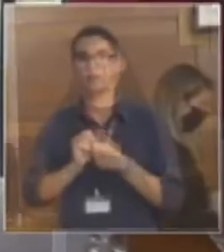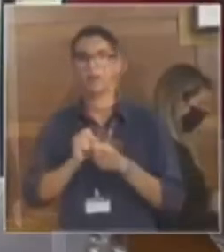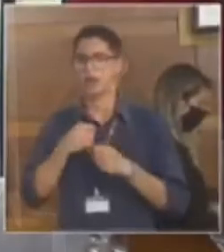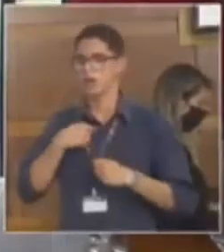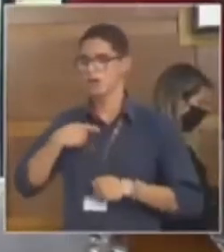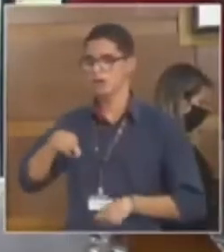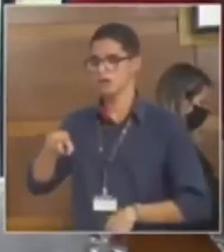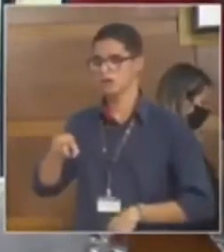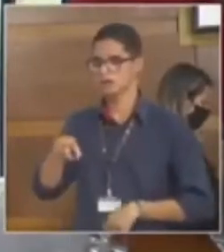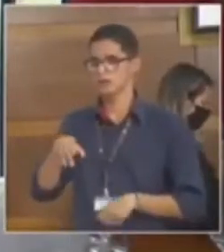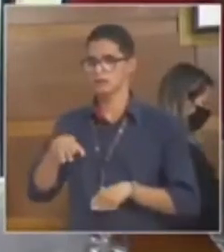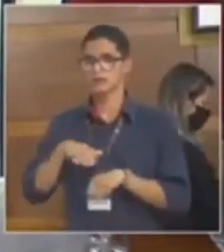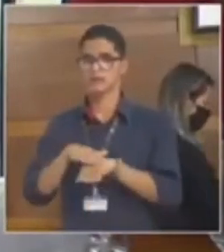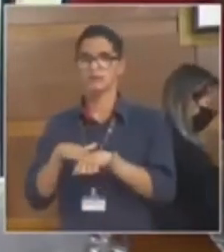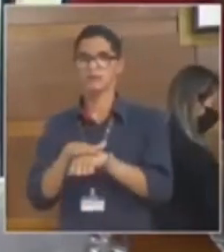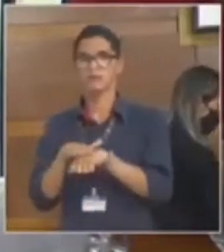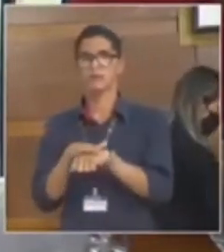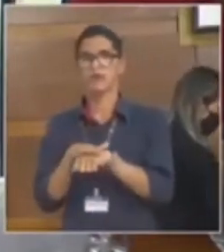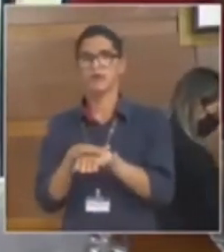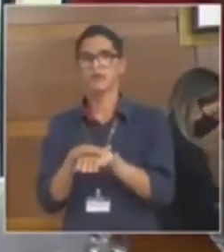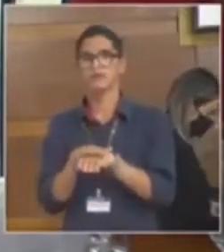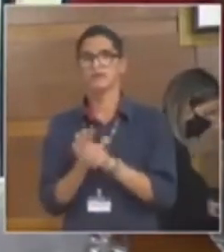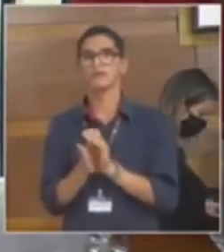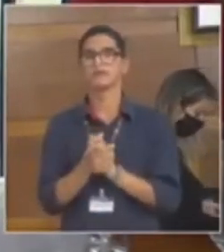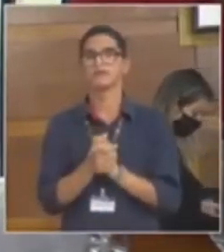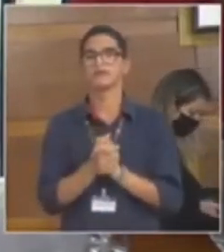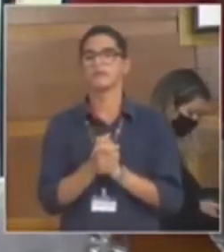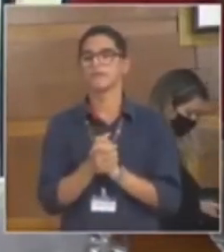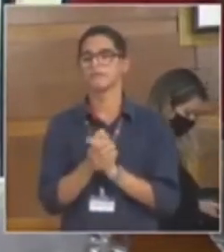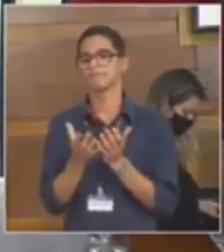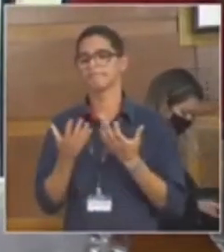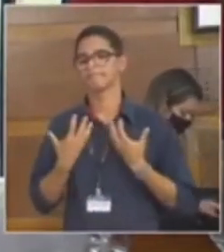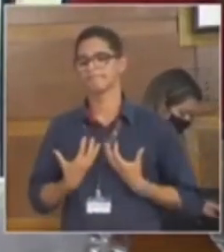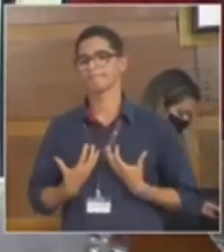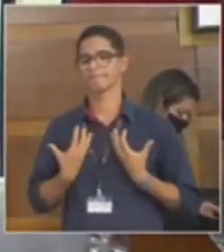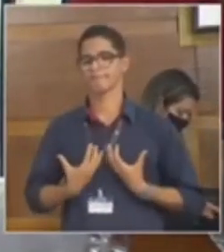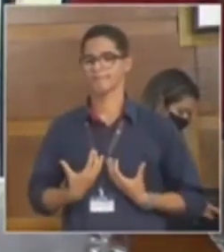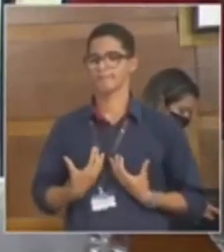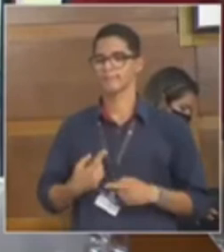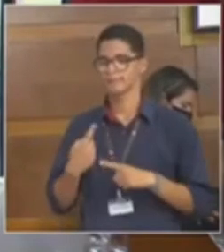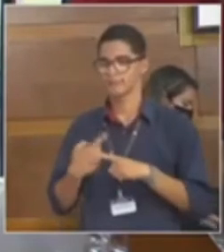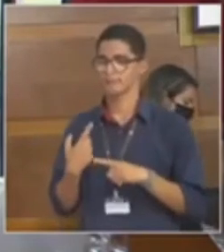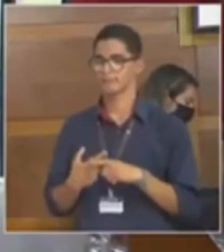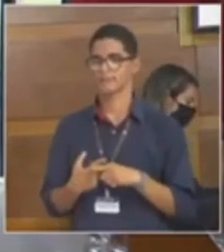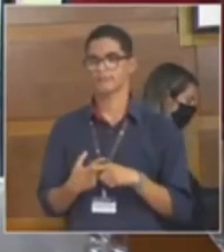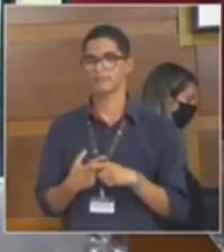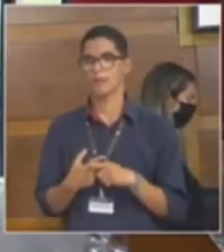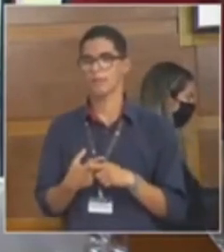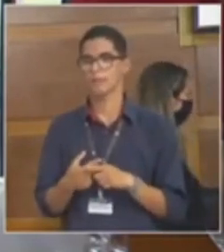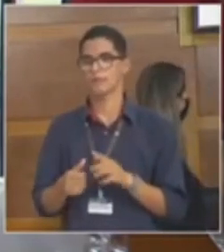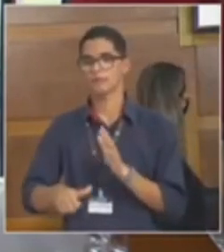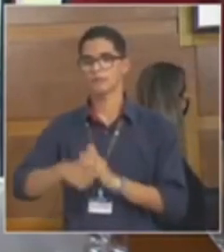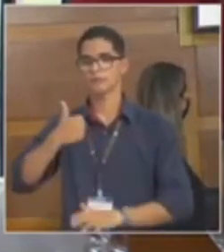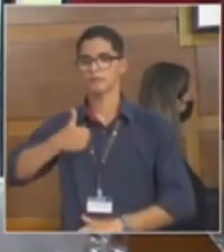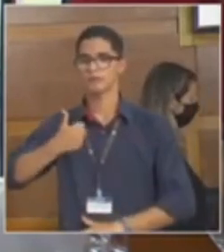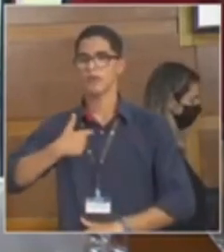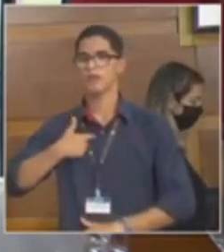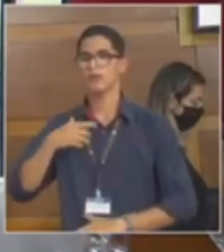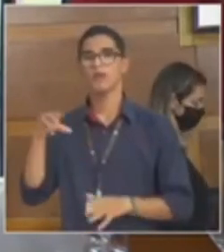Eu falo que eu fico um pouco chateada quando acontecem umas coisas assim, principalmente pela